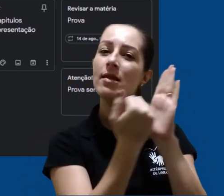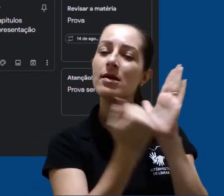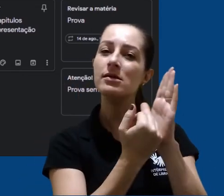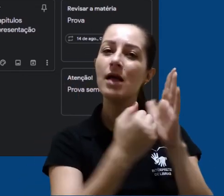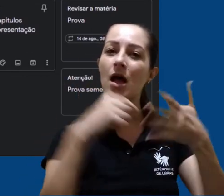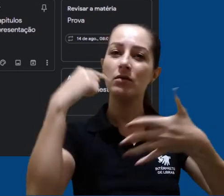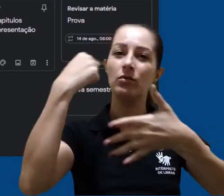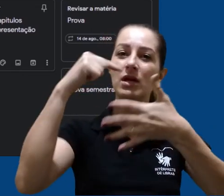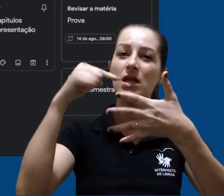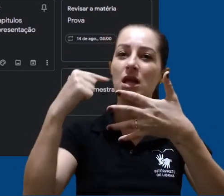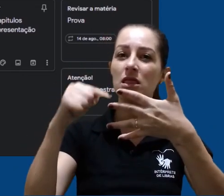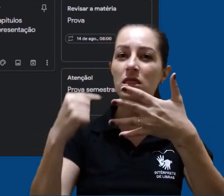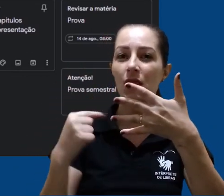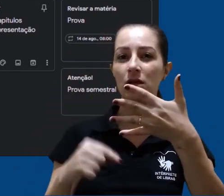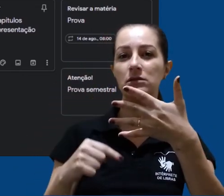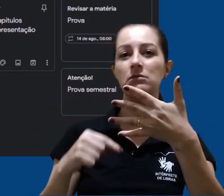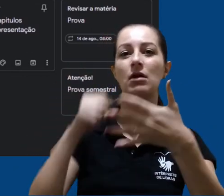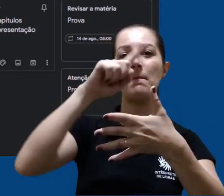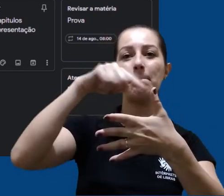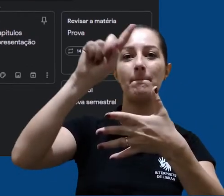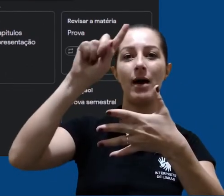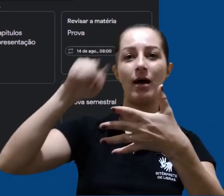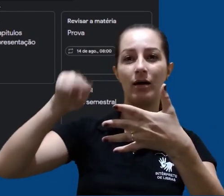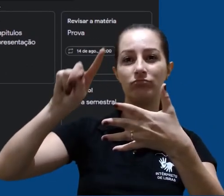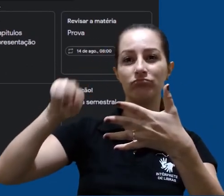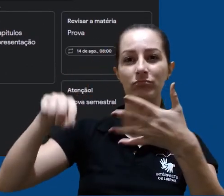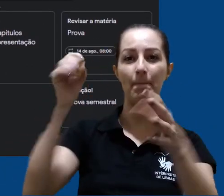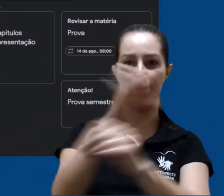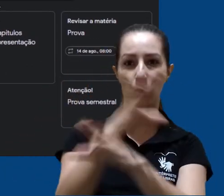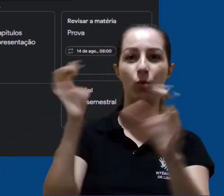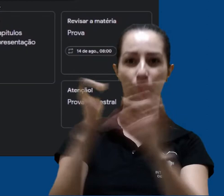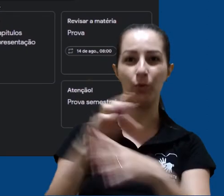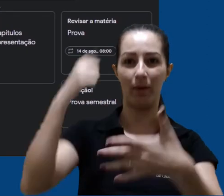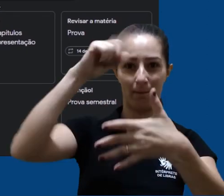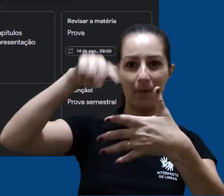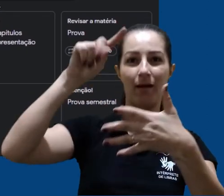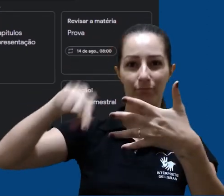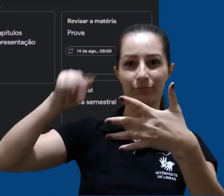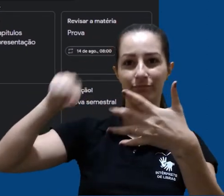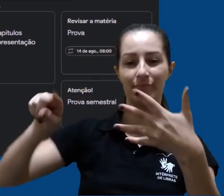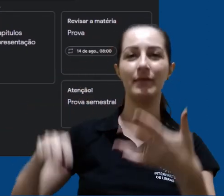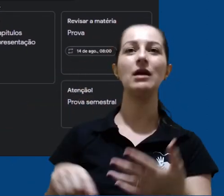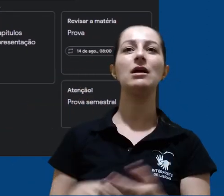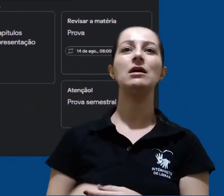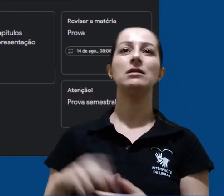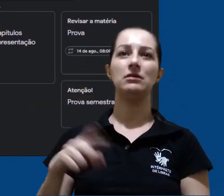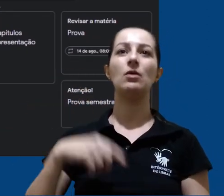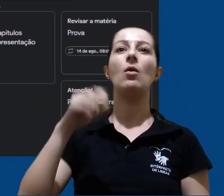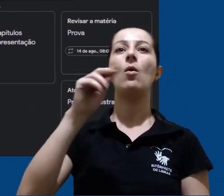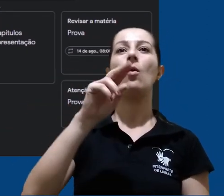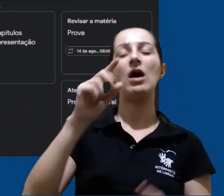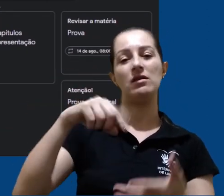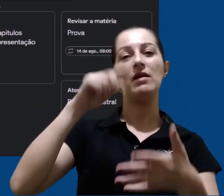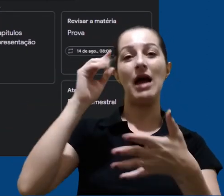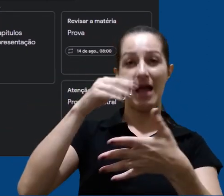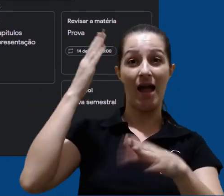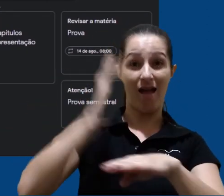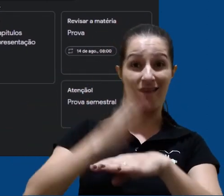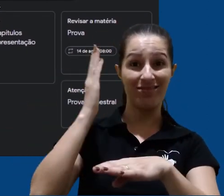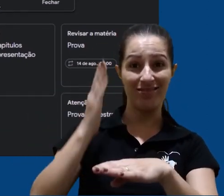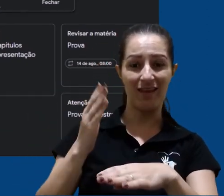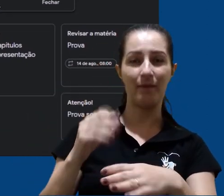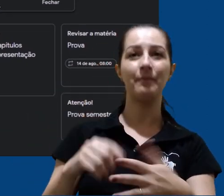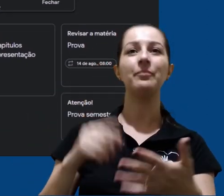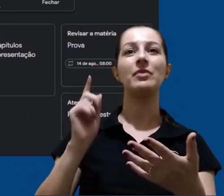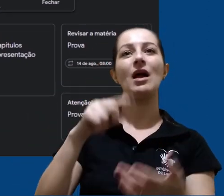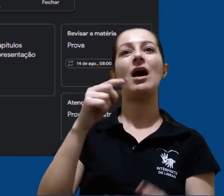itens, que podemos marcar conforme concluímos. Para inserir, digitamos primeiro um item e apertamos Enter. Conforme